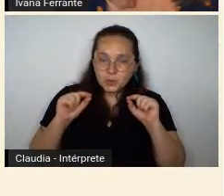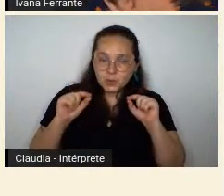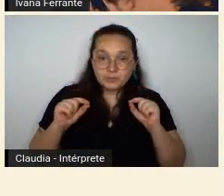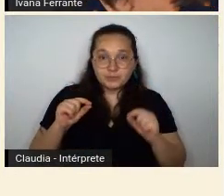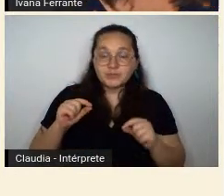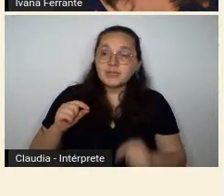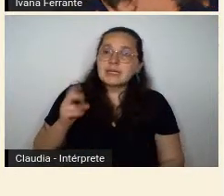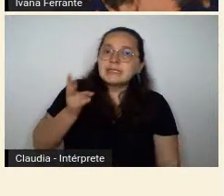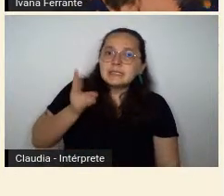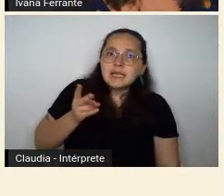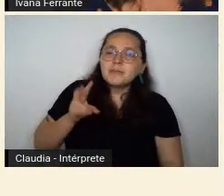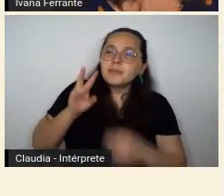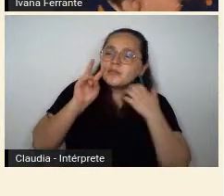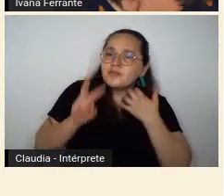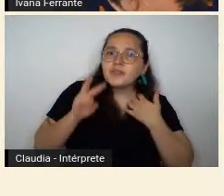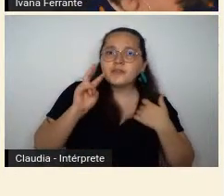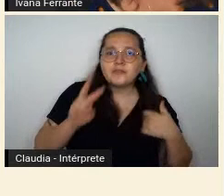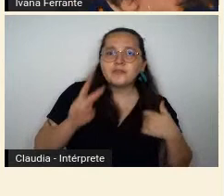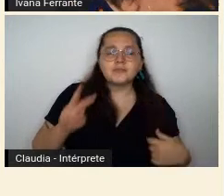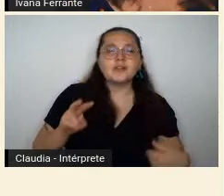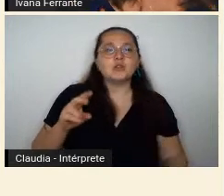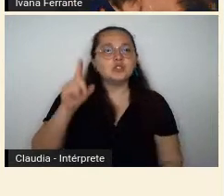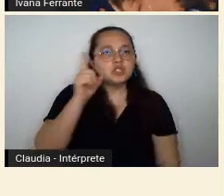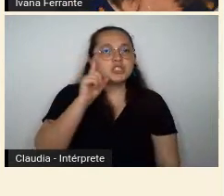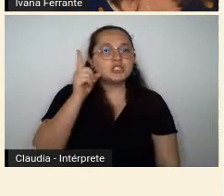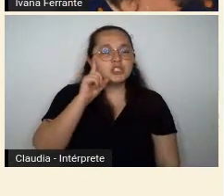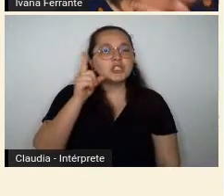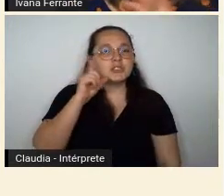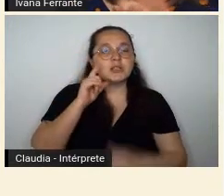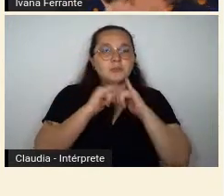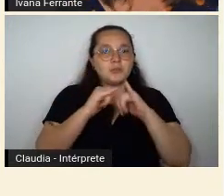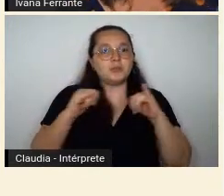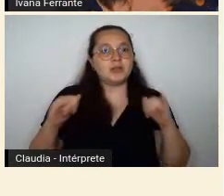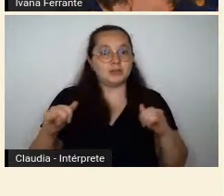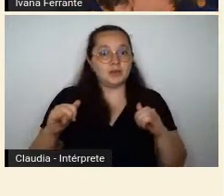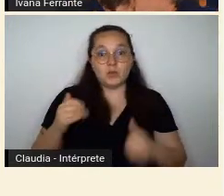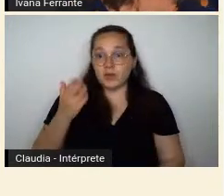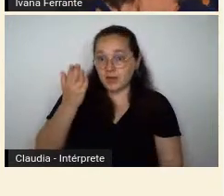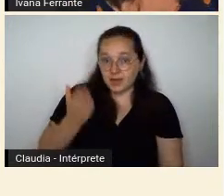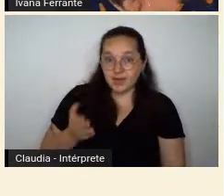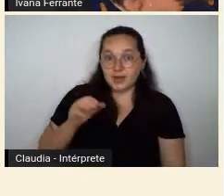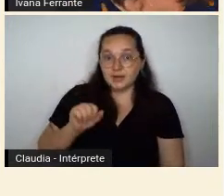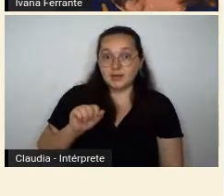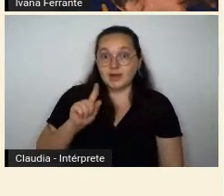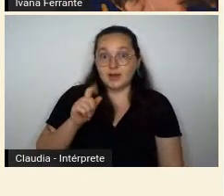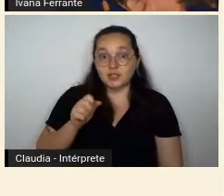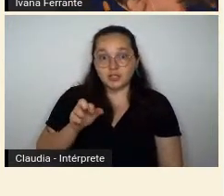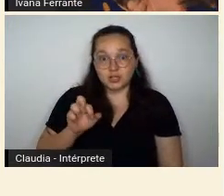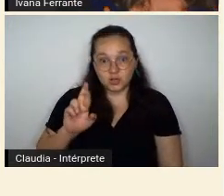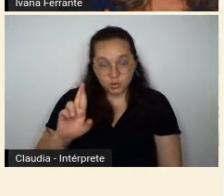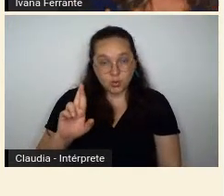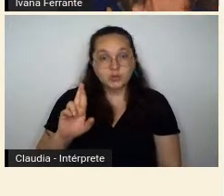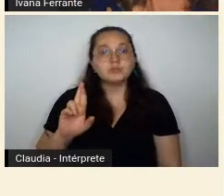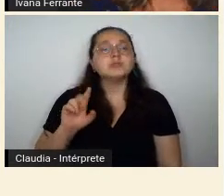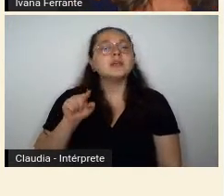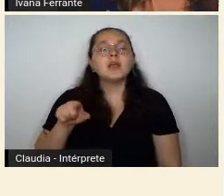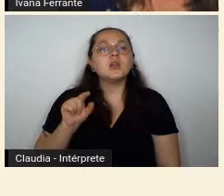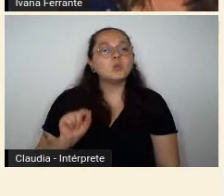a publicação do Correio Paulistano, o Agenor Barbosa, até por força, do ofício de redator de jornal, ele vai ocupar